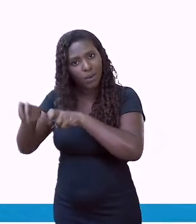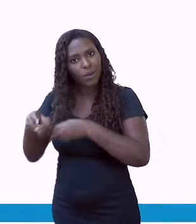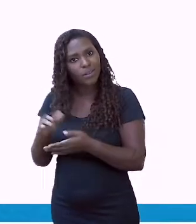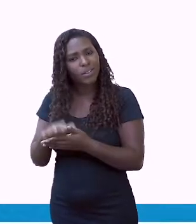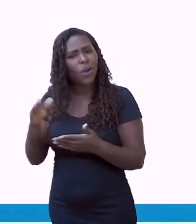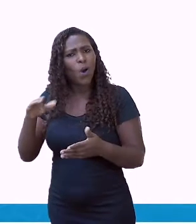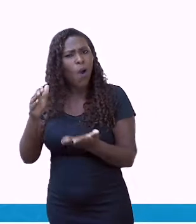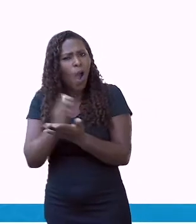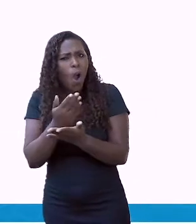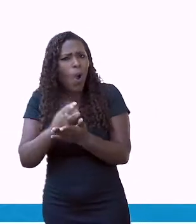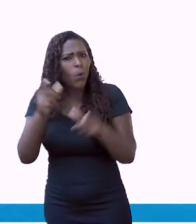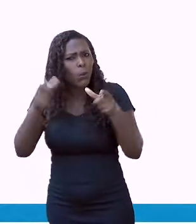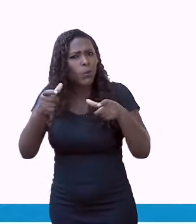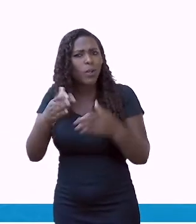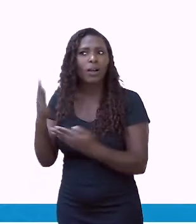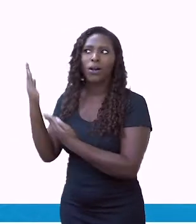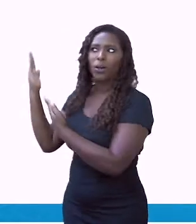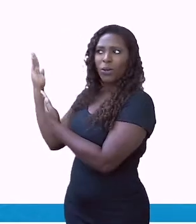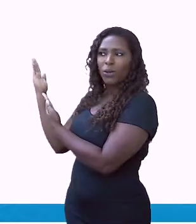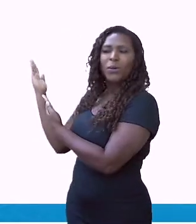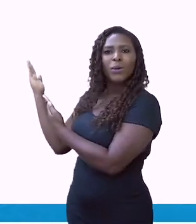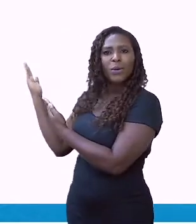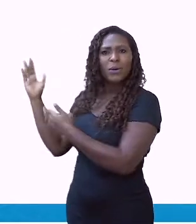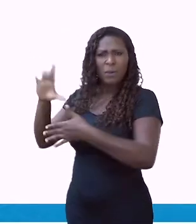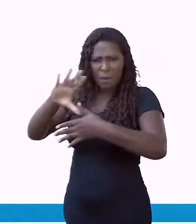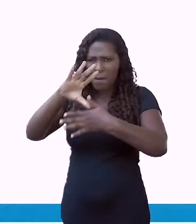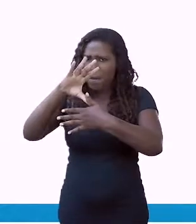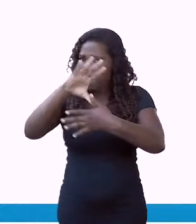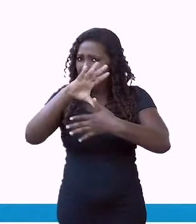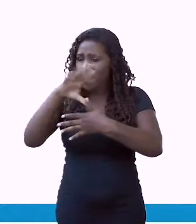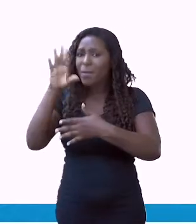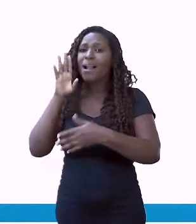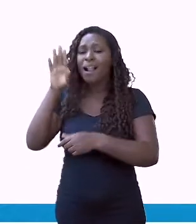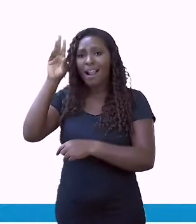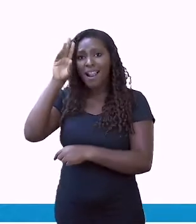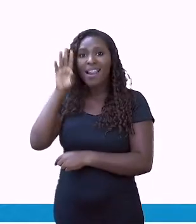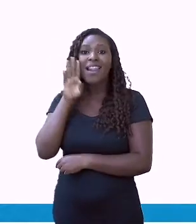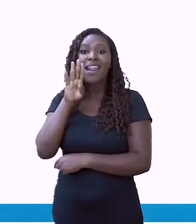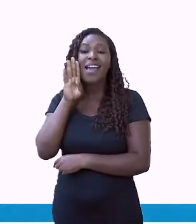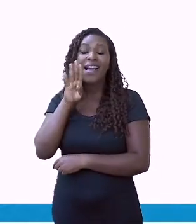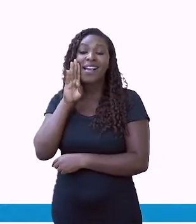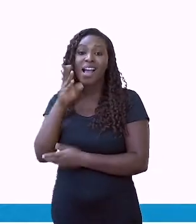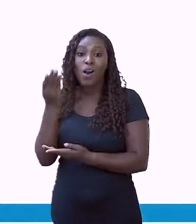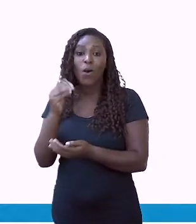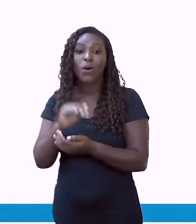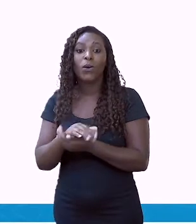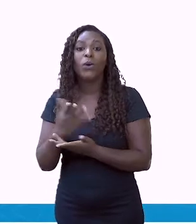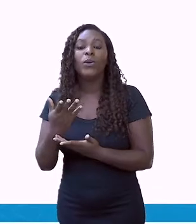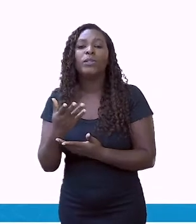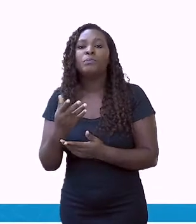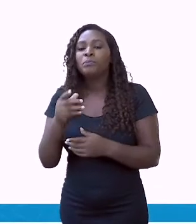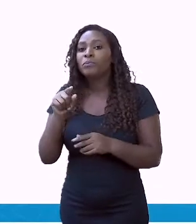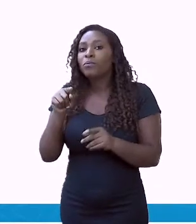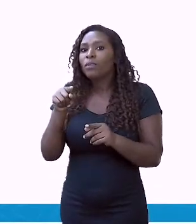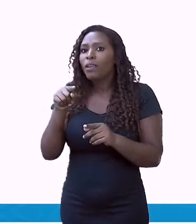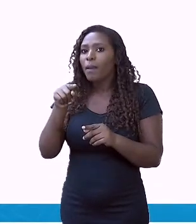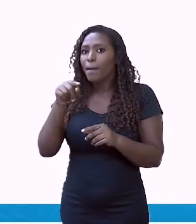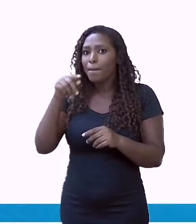Olha, é interessante esse mapa. É o predomínio da população rural.